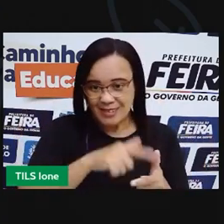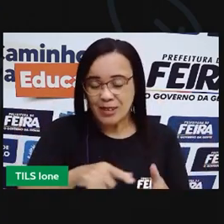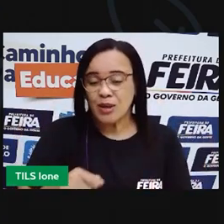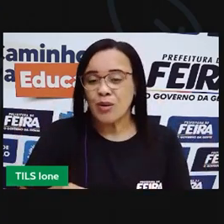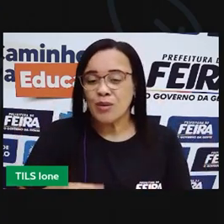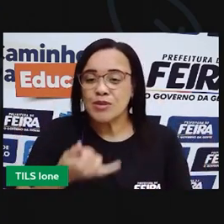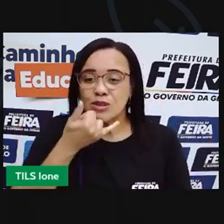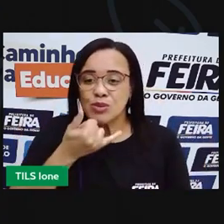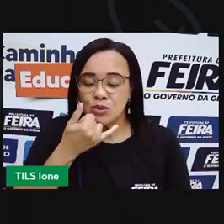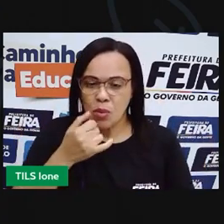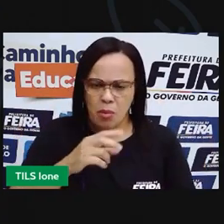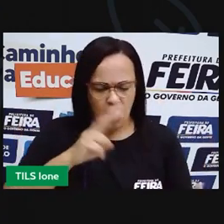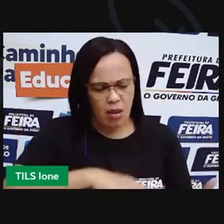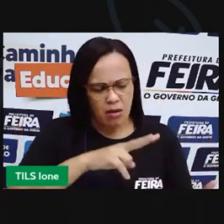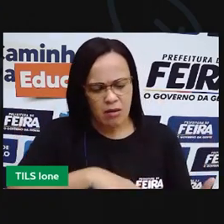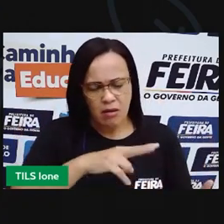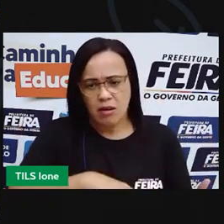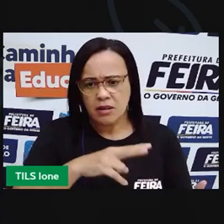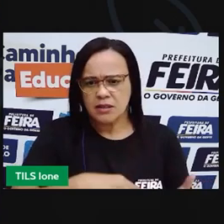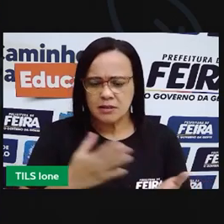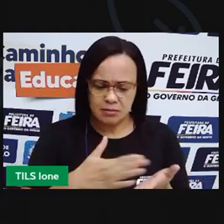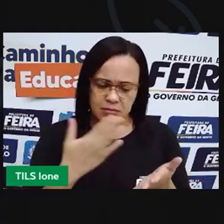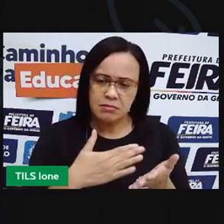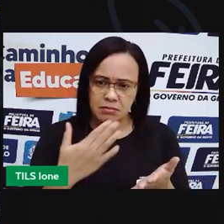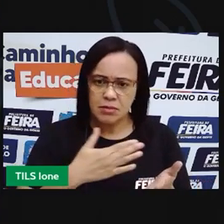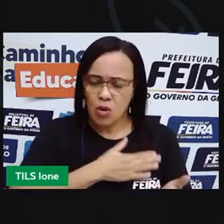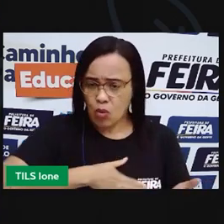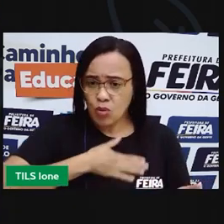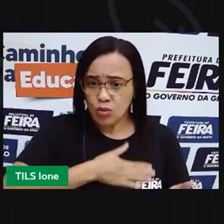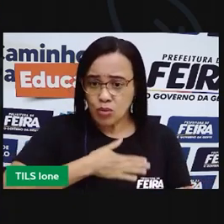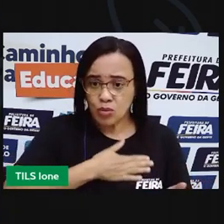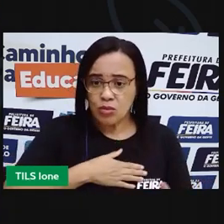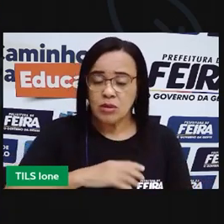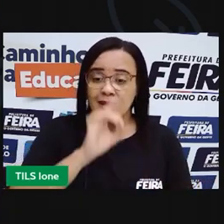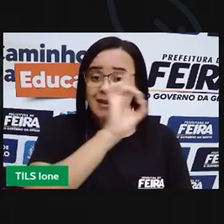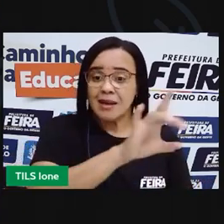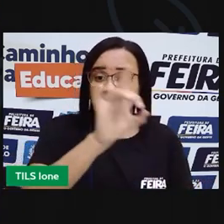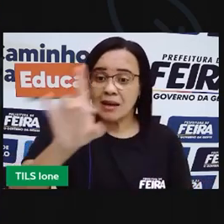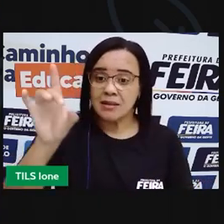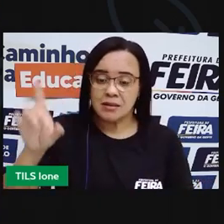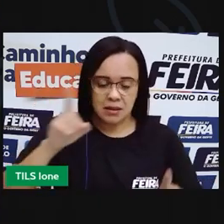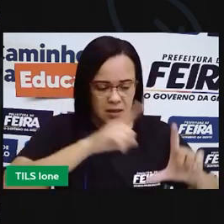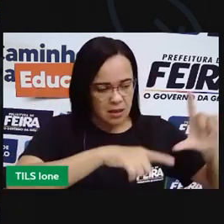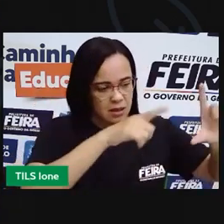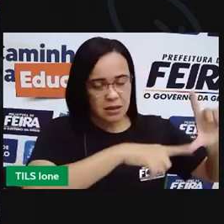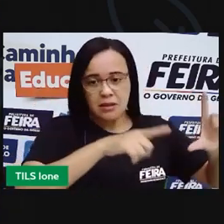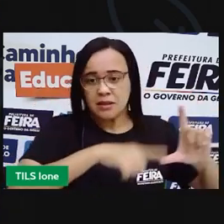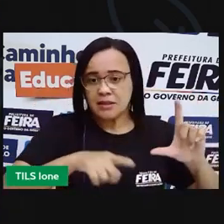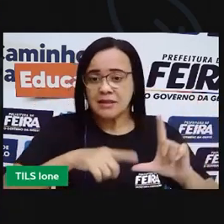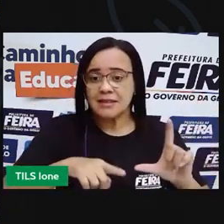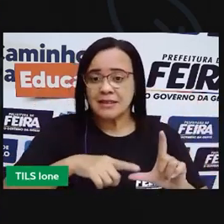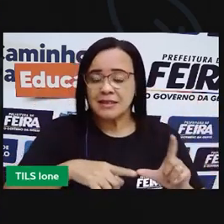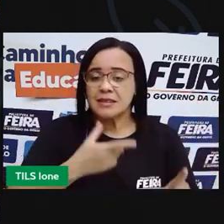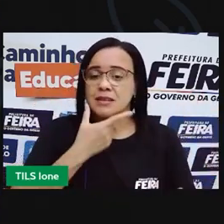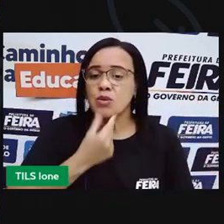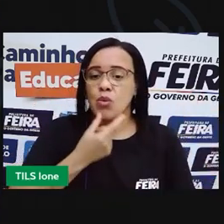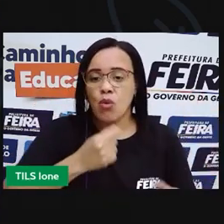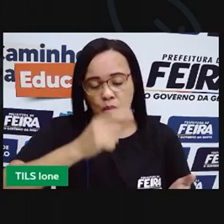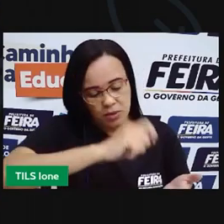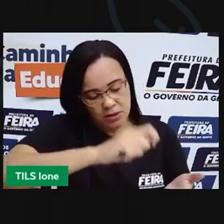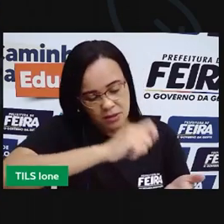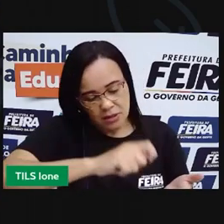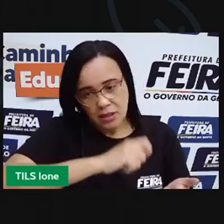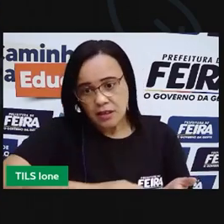Conseguiram aí observar que para cada letra do alfabeto, o autor escreveu o